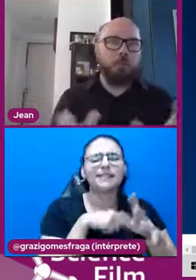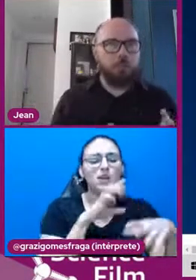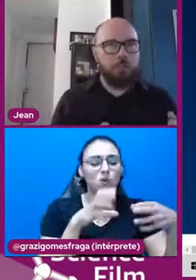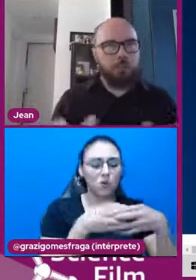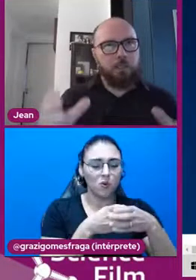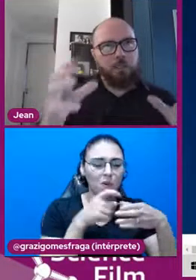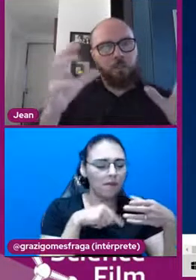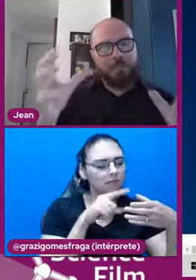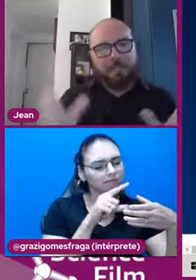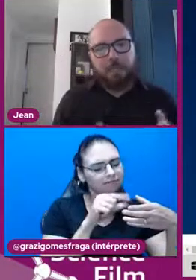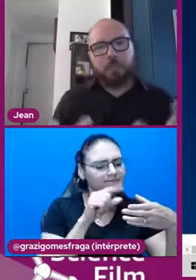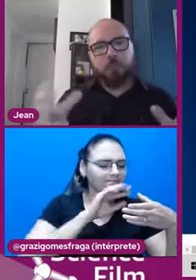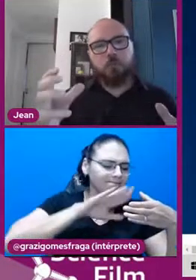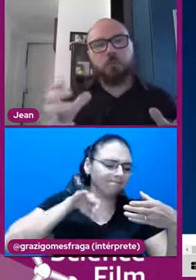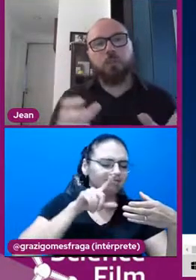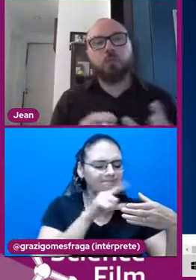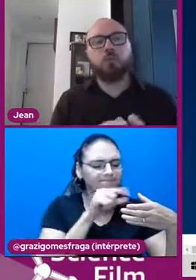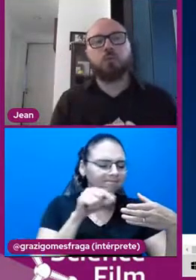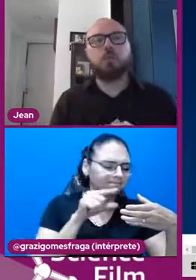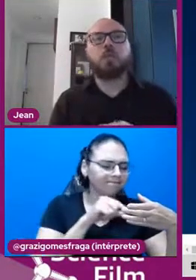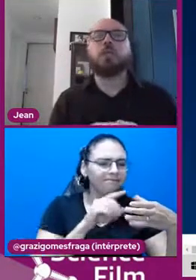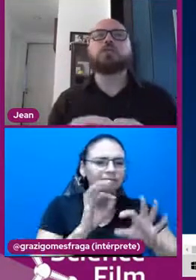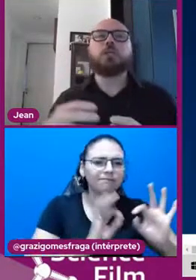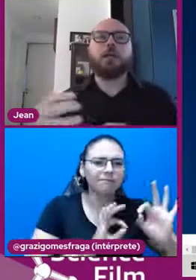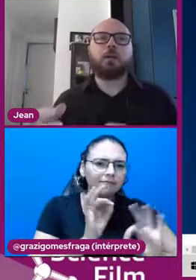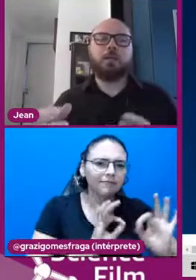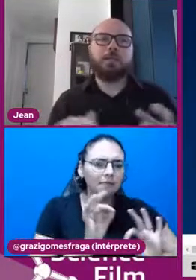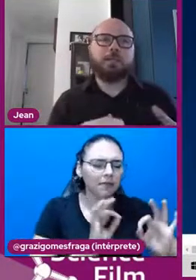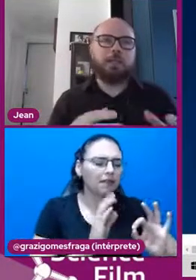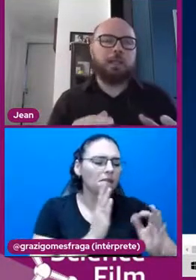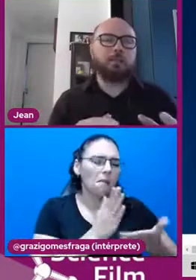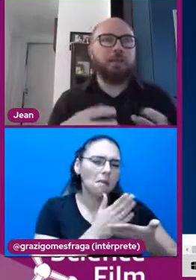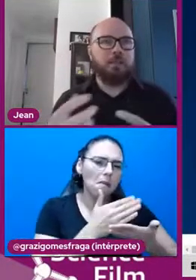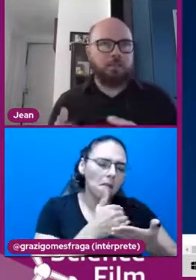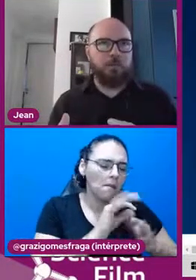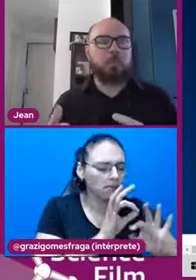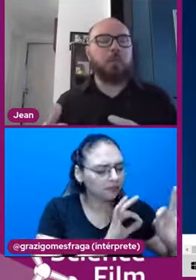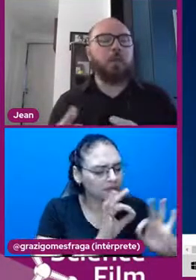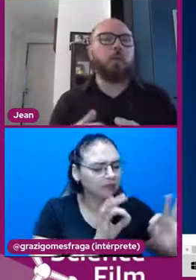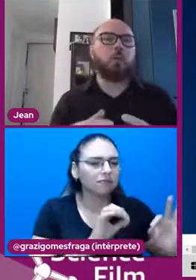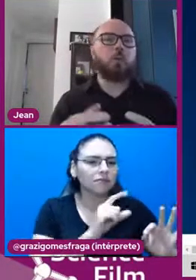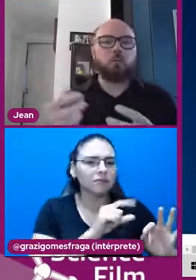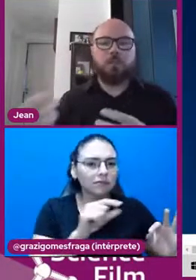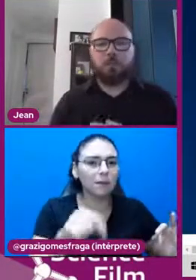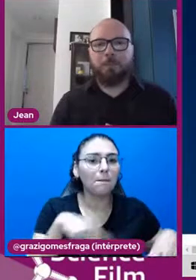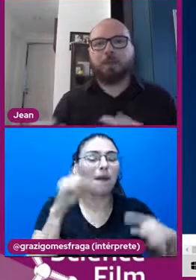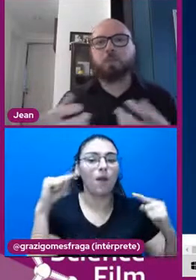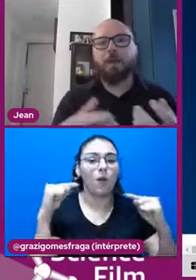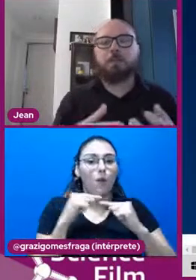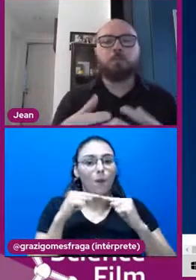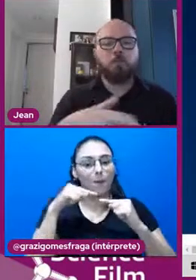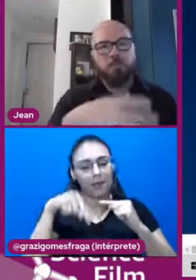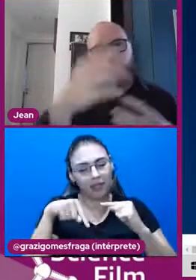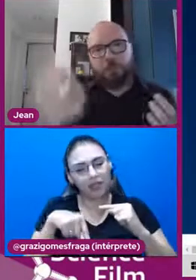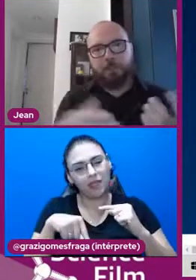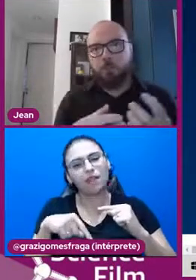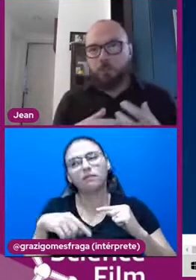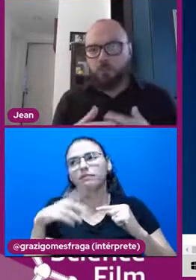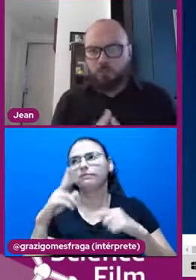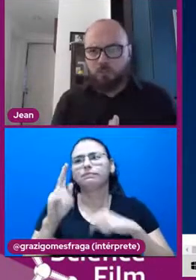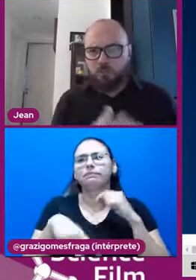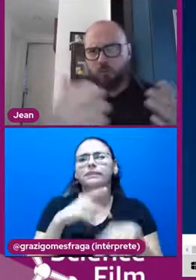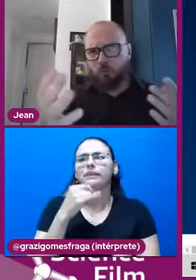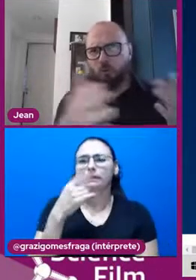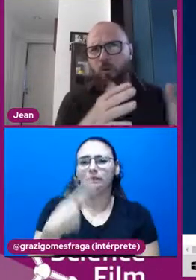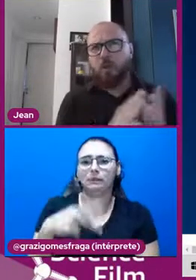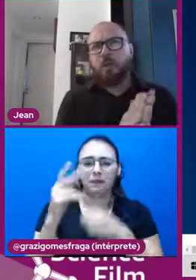curaram esses, né? Organizaram esses conteúdos, indicaram aqueles que têm mais a ver com um determinado país. Por exemplo, aqui do